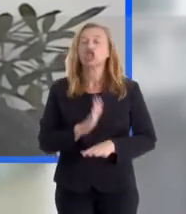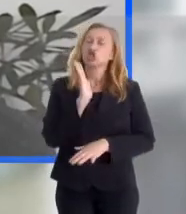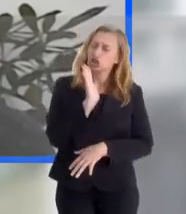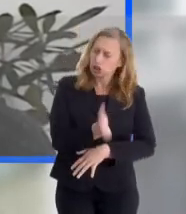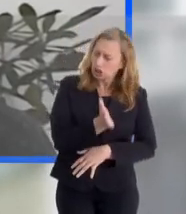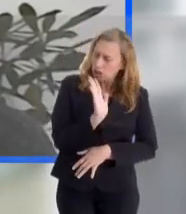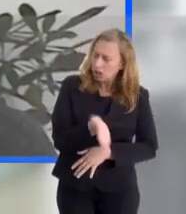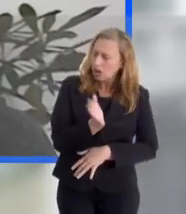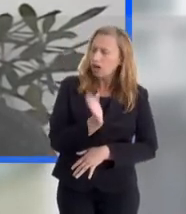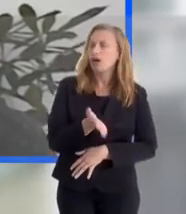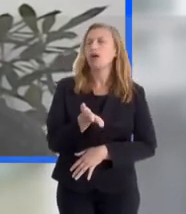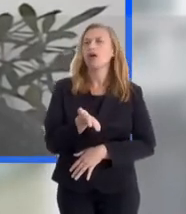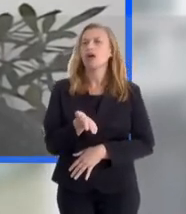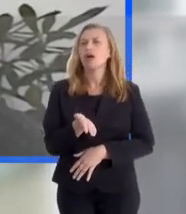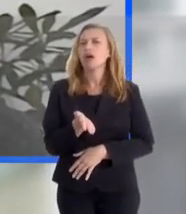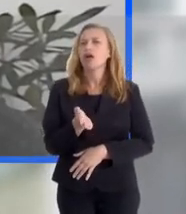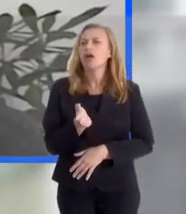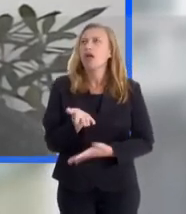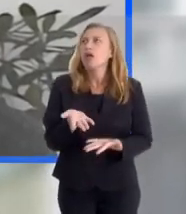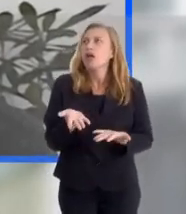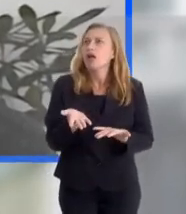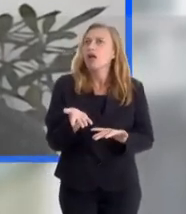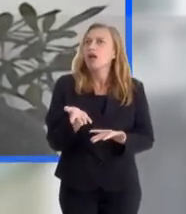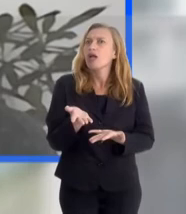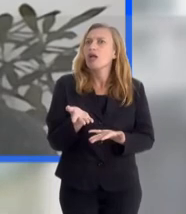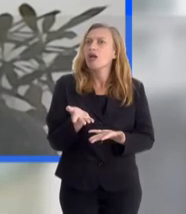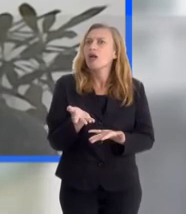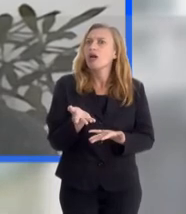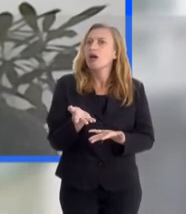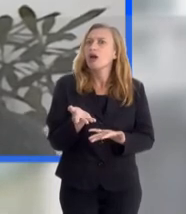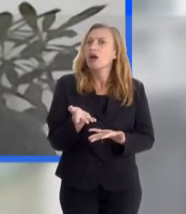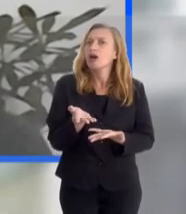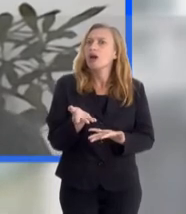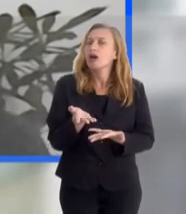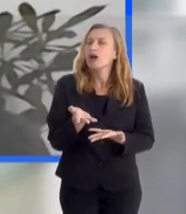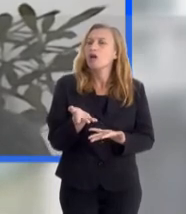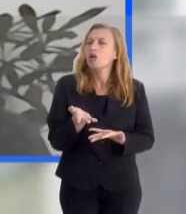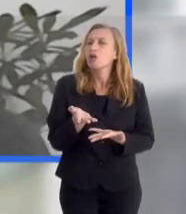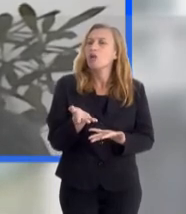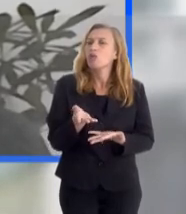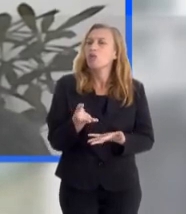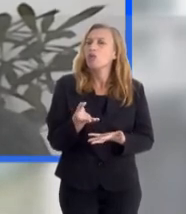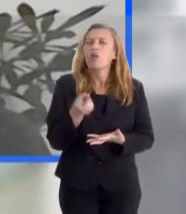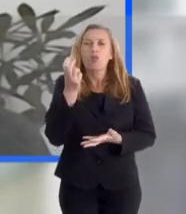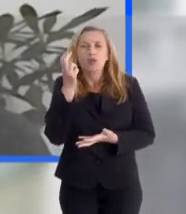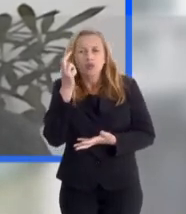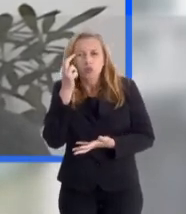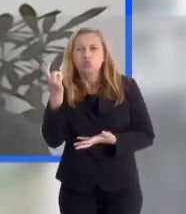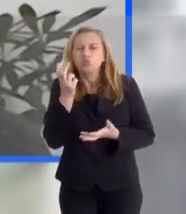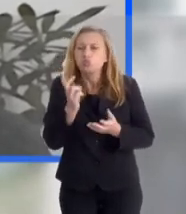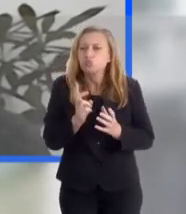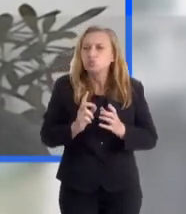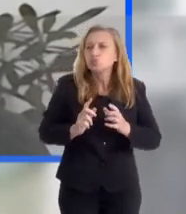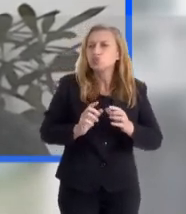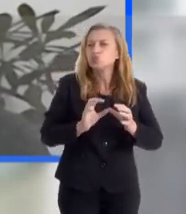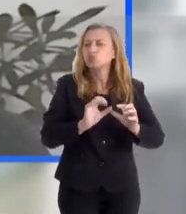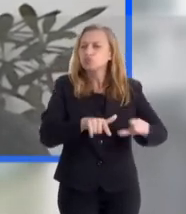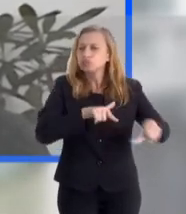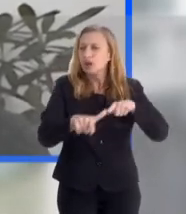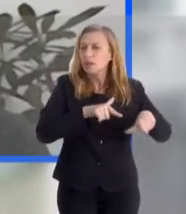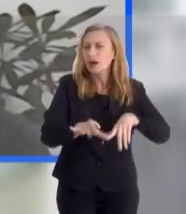é... Já... É uma... É uma... uma... Cultura, né? De